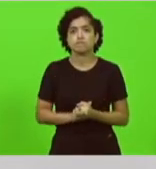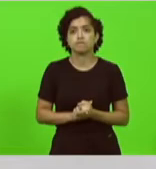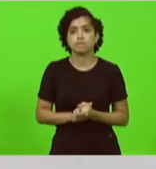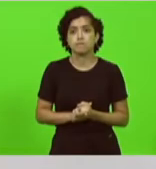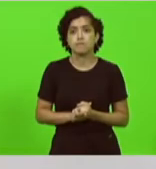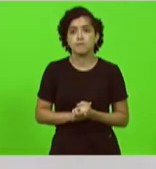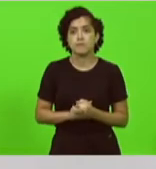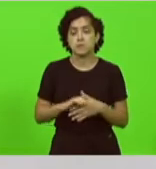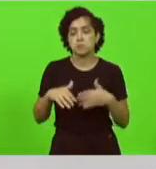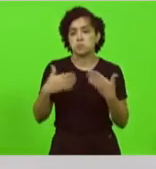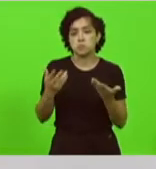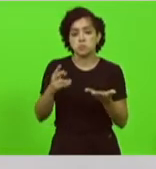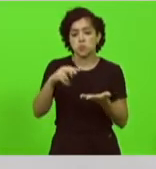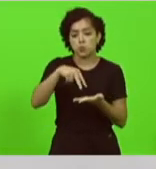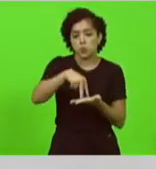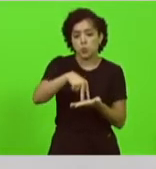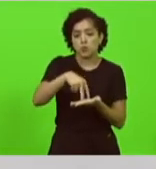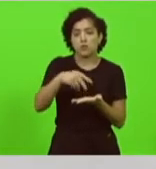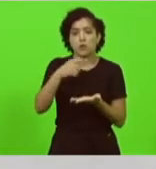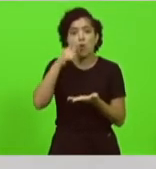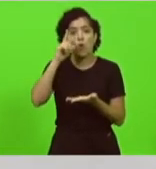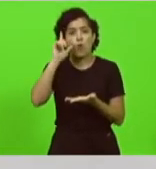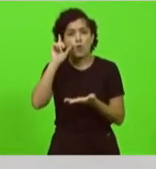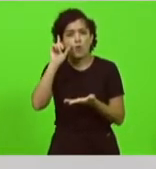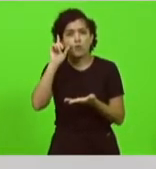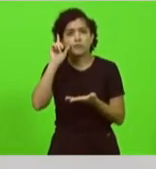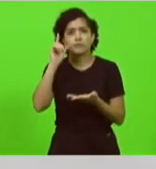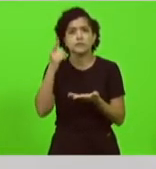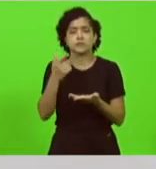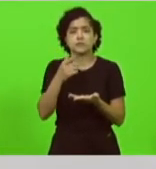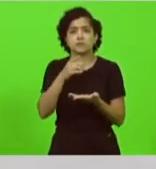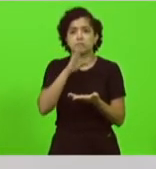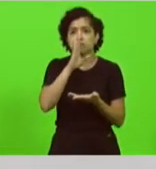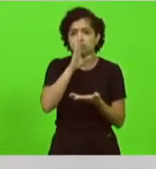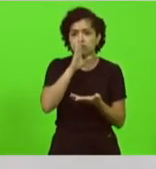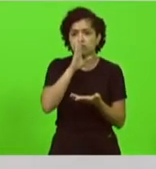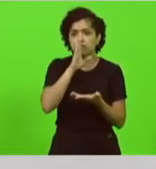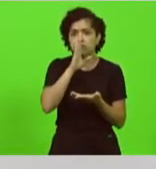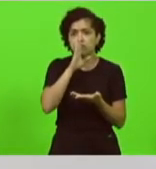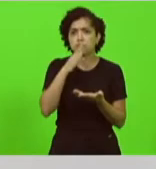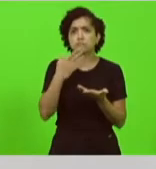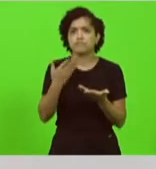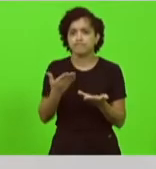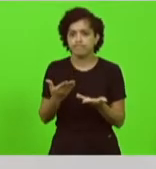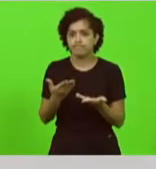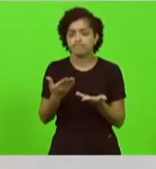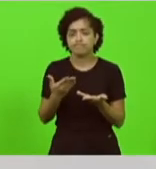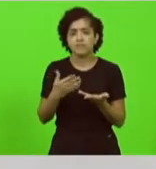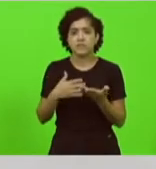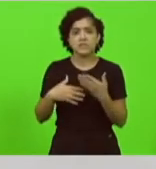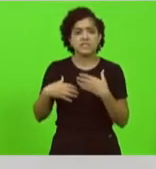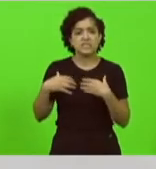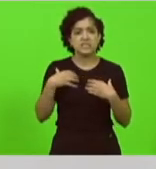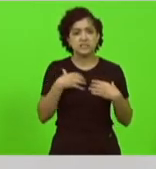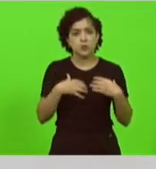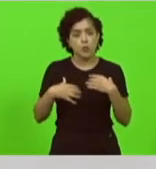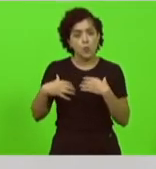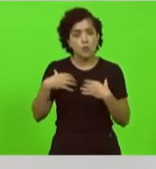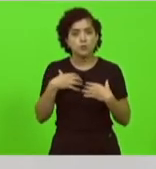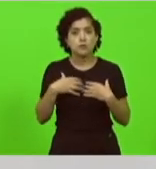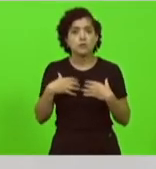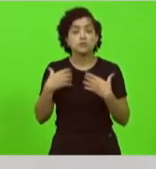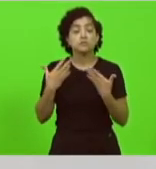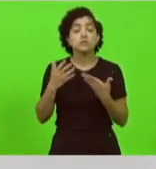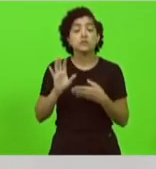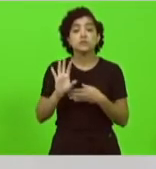eu não estou aqui eu estou desde ontem sem dormir por causa desse caso eu estou realmente muito incomodado e sabem o que vai